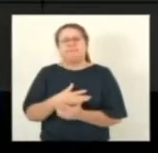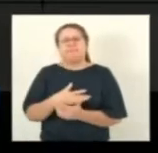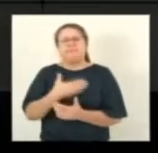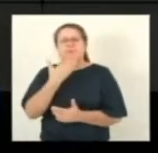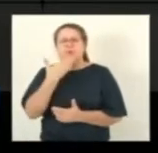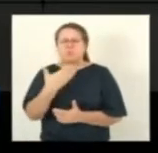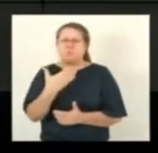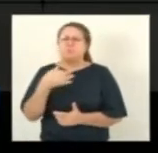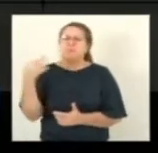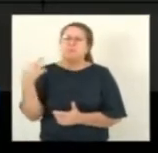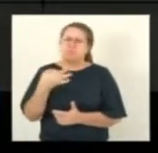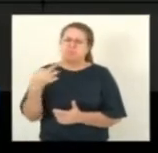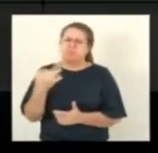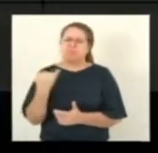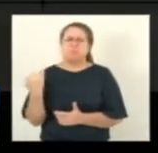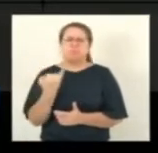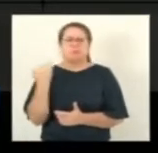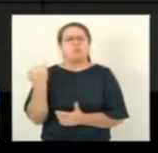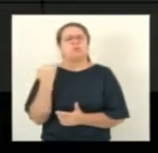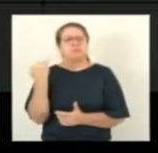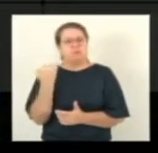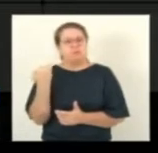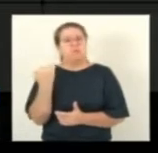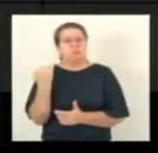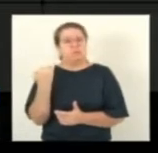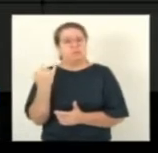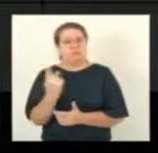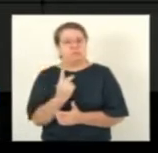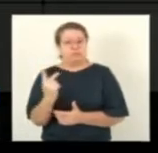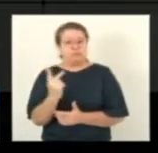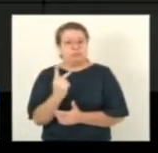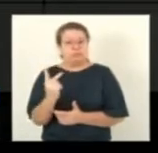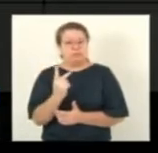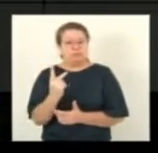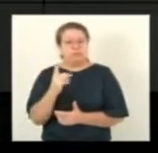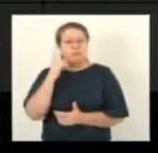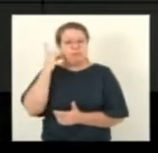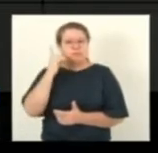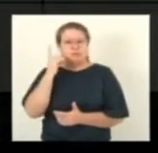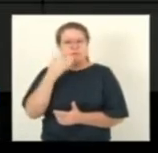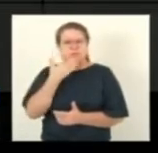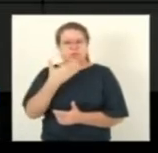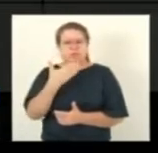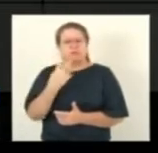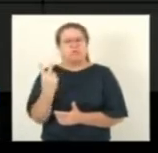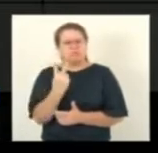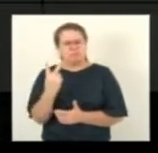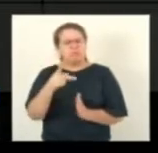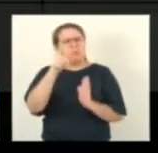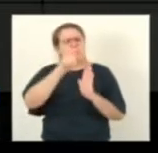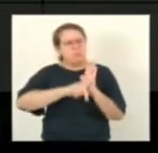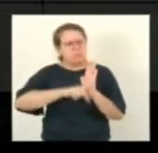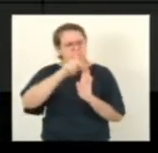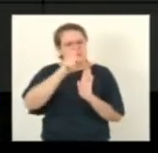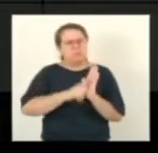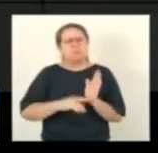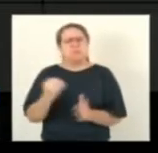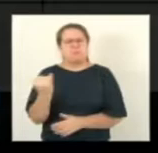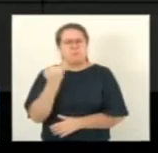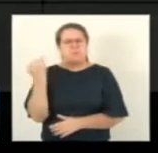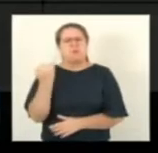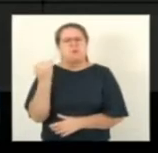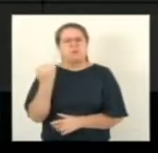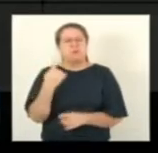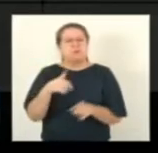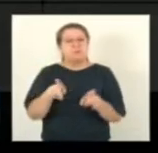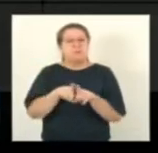forma que que o projeto do Gandini e claro que do Gandini também além de atender melhor os passageiros ter uma preocupação